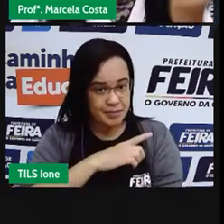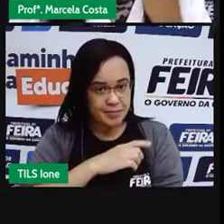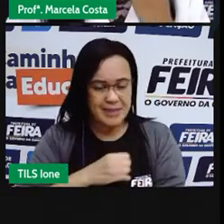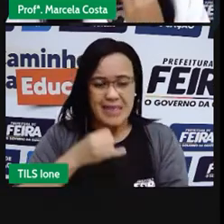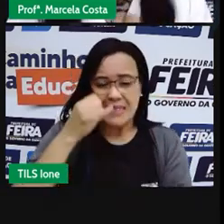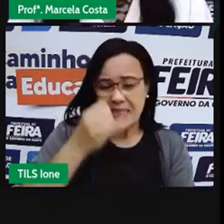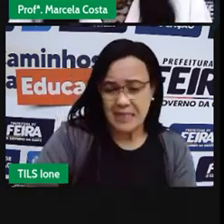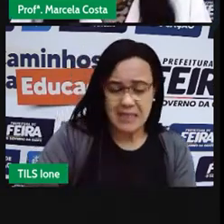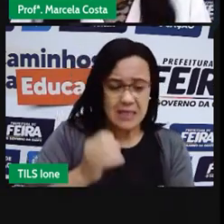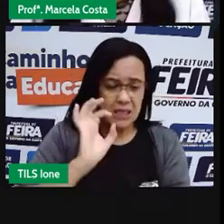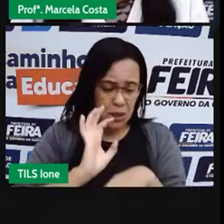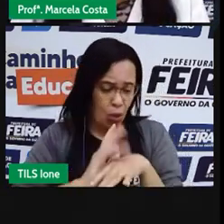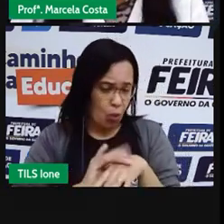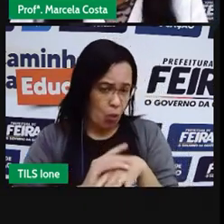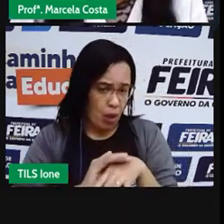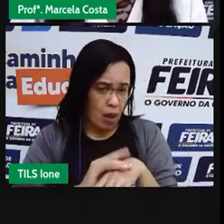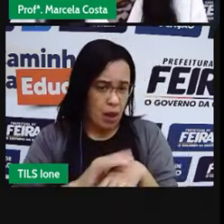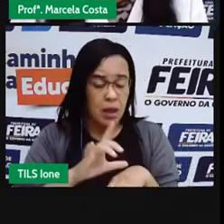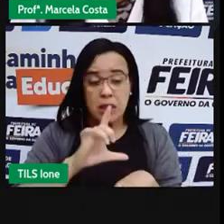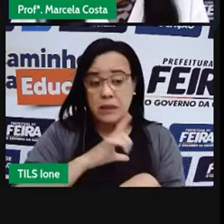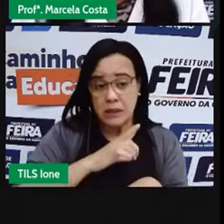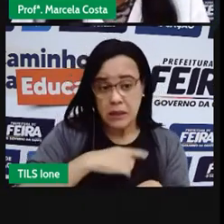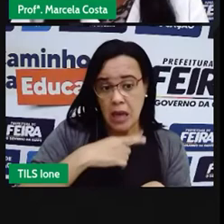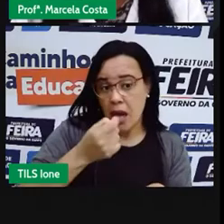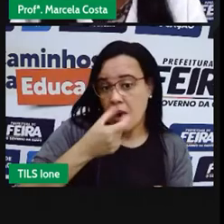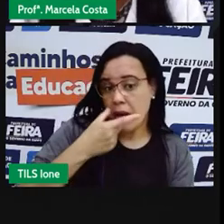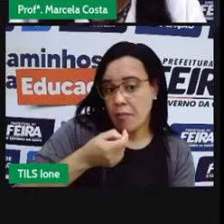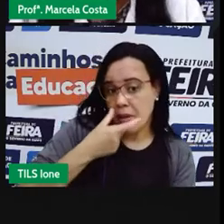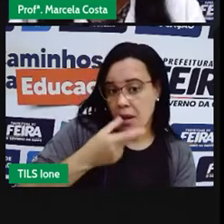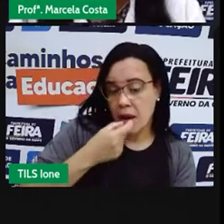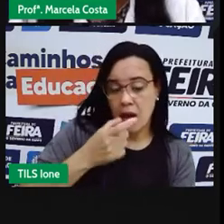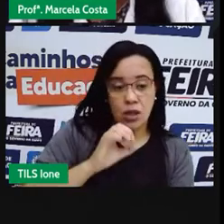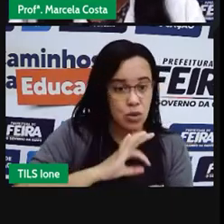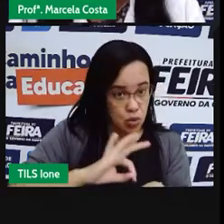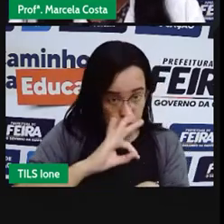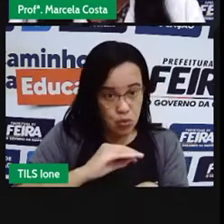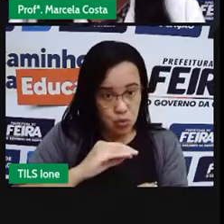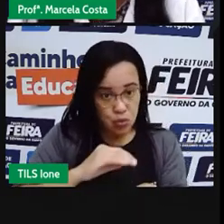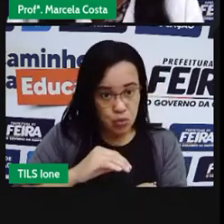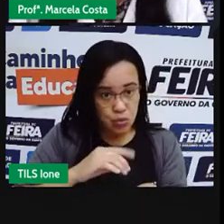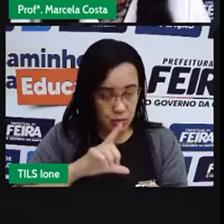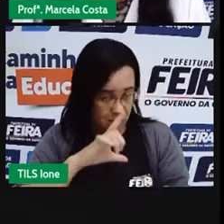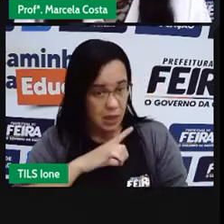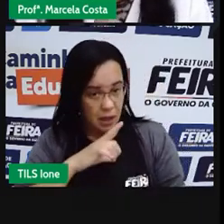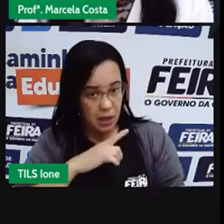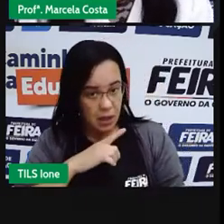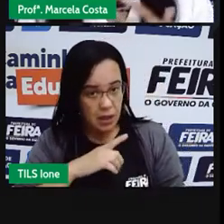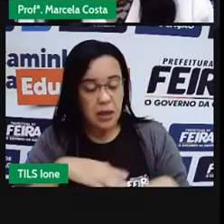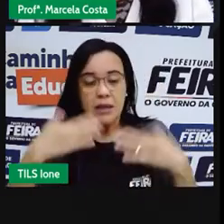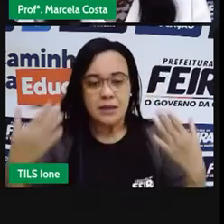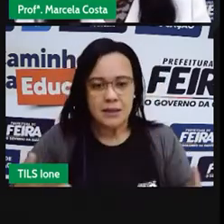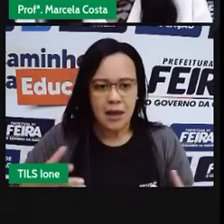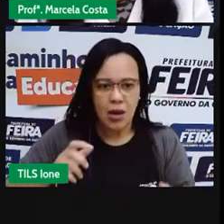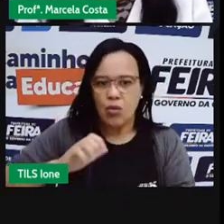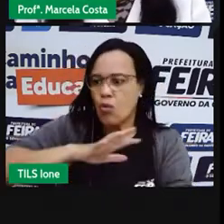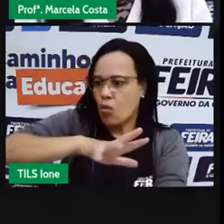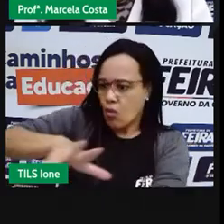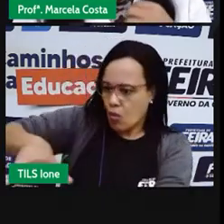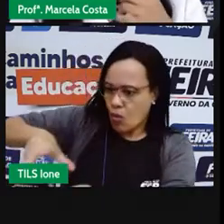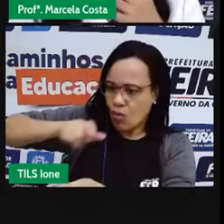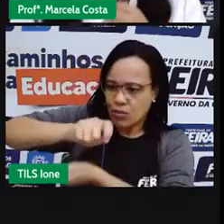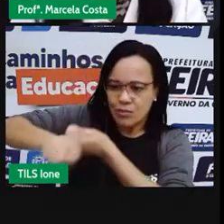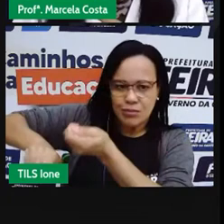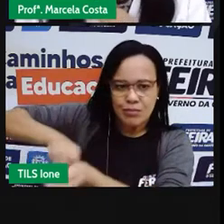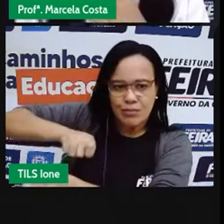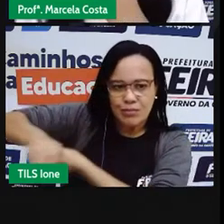Então, aí, você está vindo, assistindo a unidade social. E você vai ver também projetos sociais